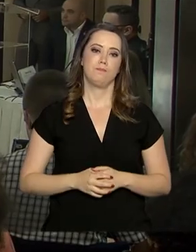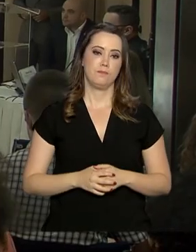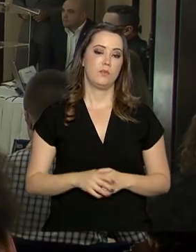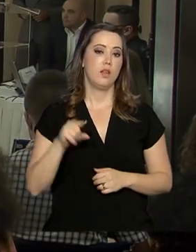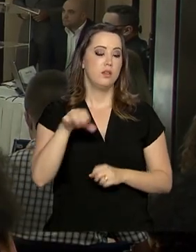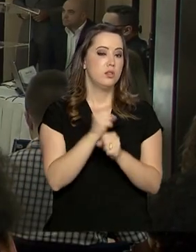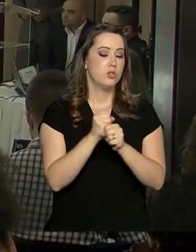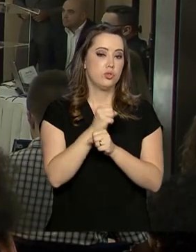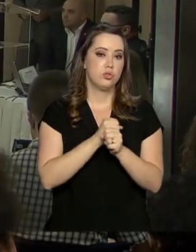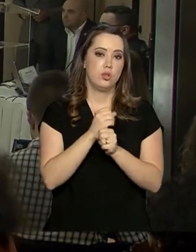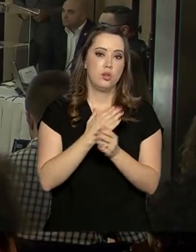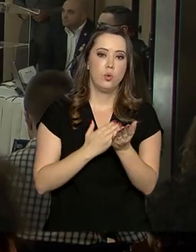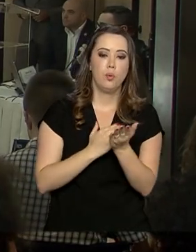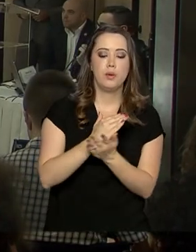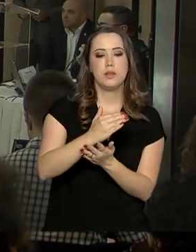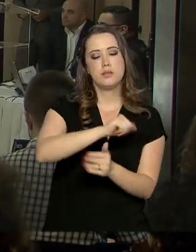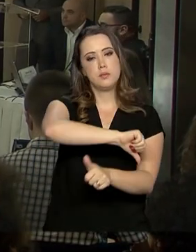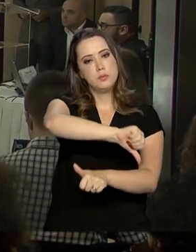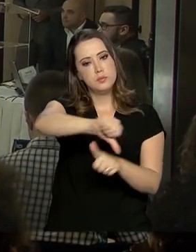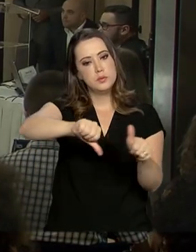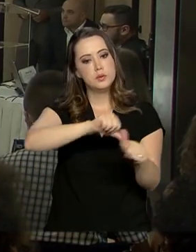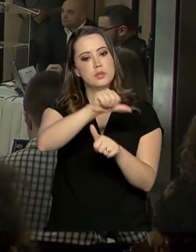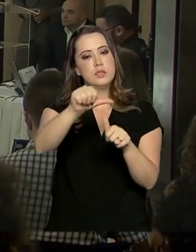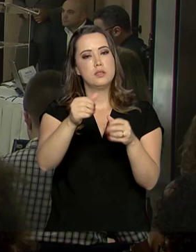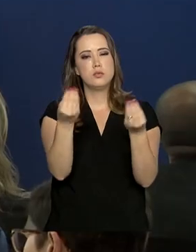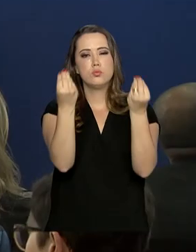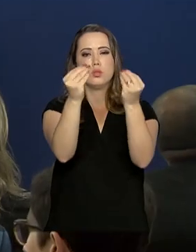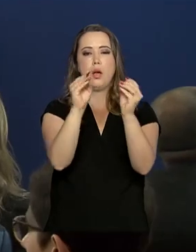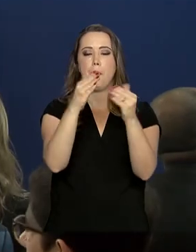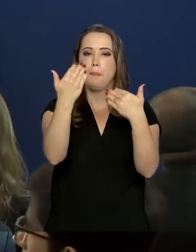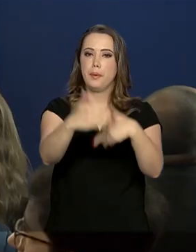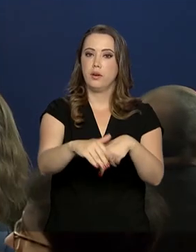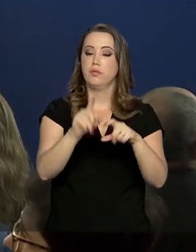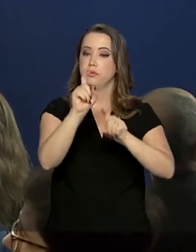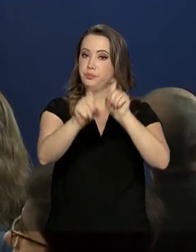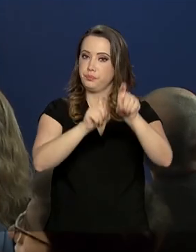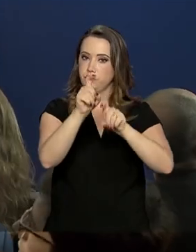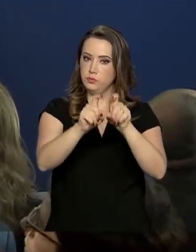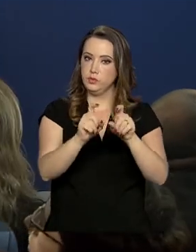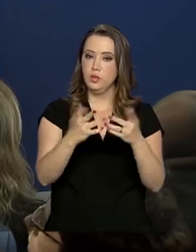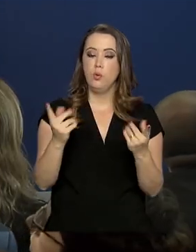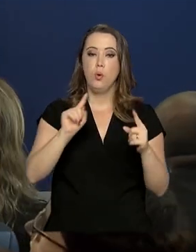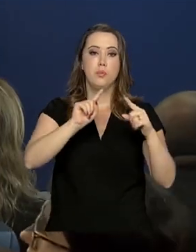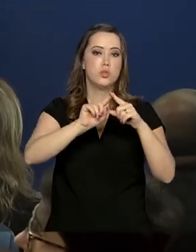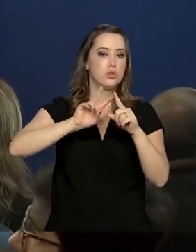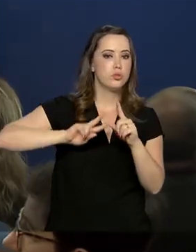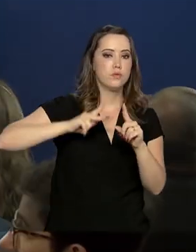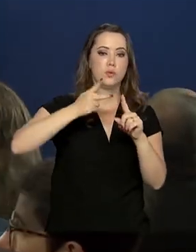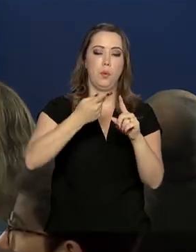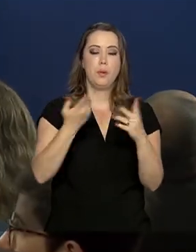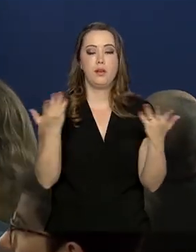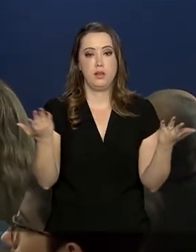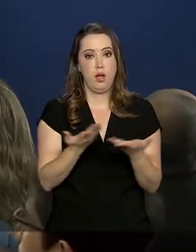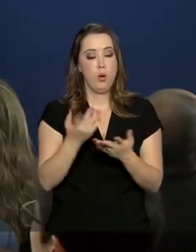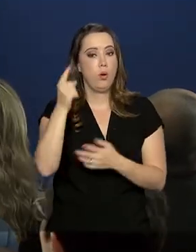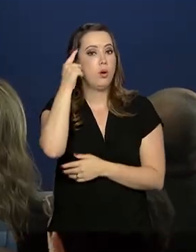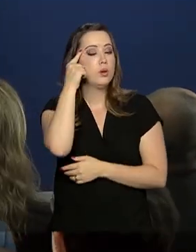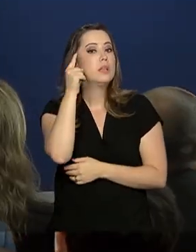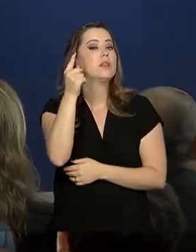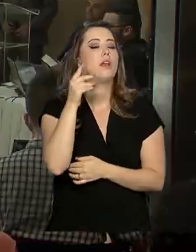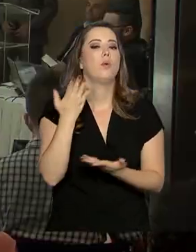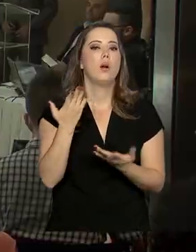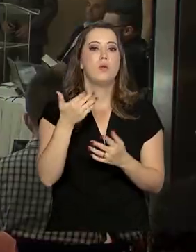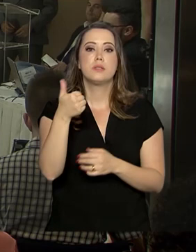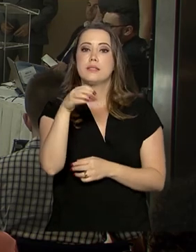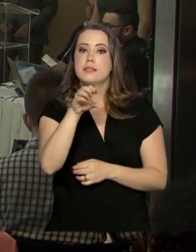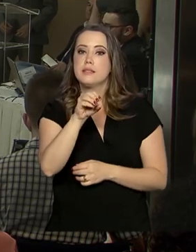o Enem começa a transição para a era digital. A meta foi dobrada e a ideia agora é fazer com que 100 mil